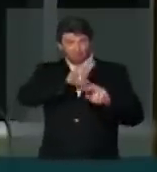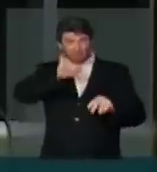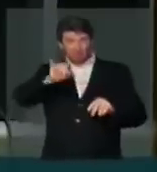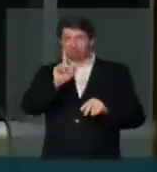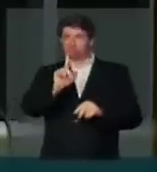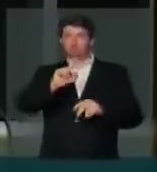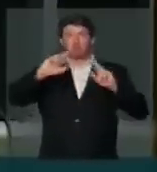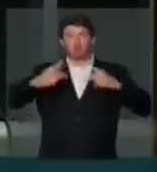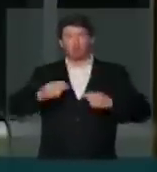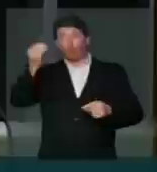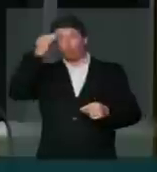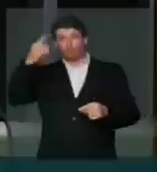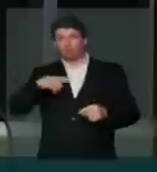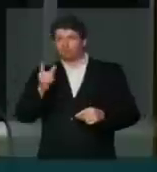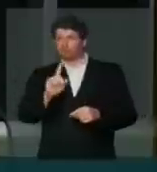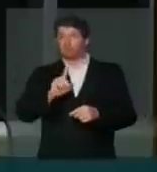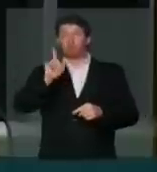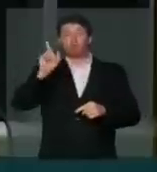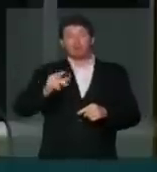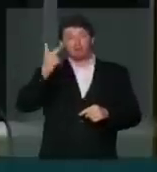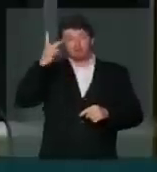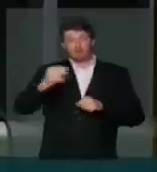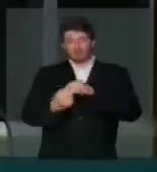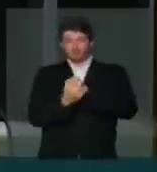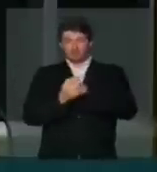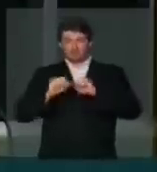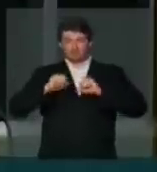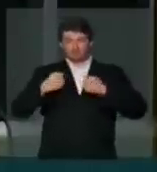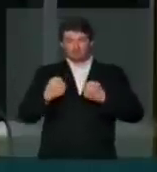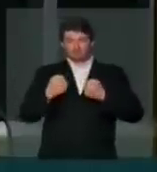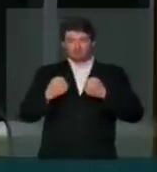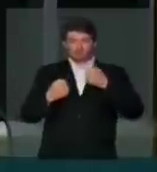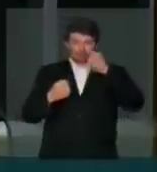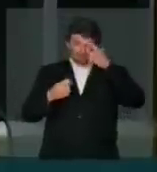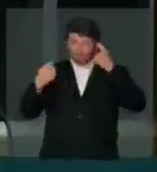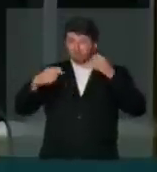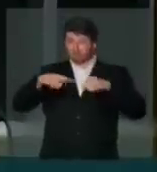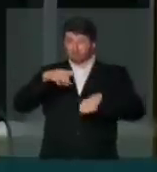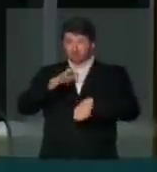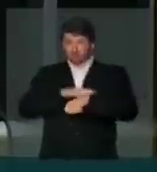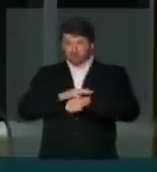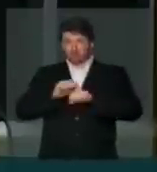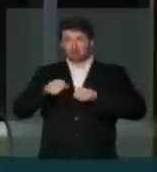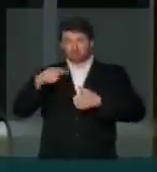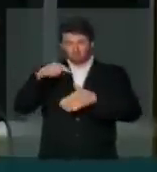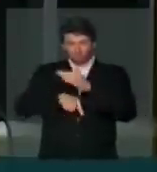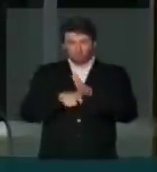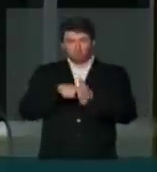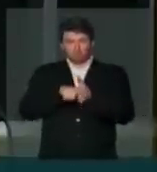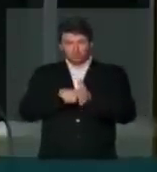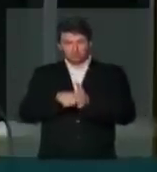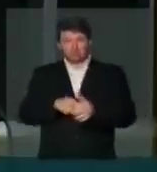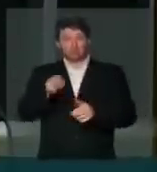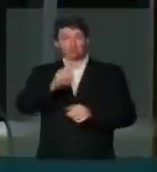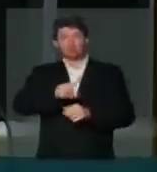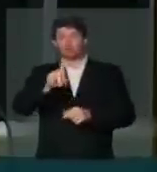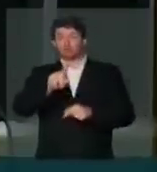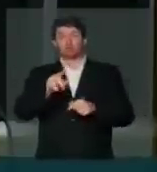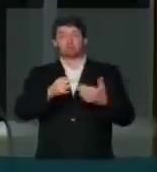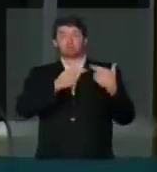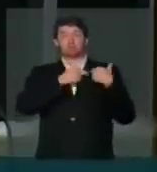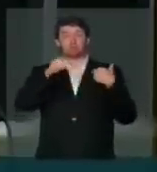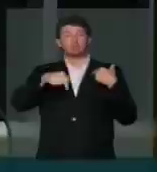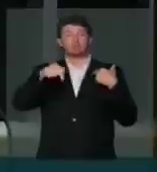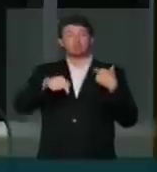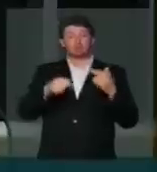nem reconhecimento de culpa. É para se defender e exige tempo e dedicação, e para não usar a função, como já